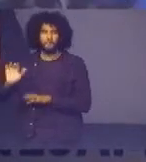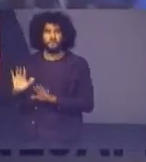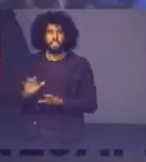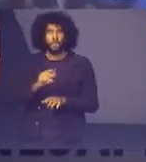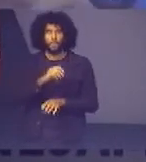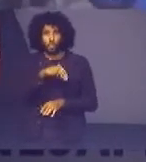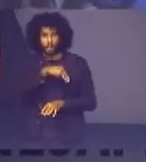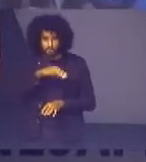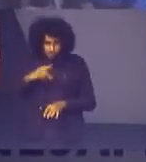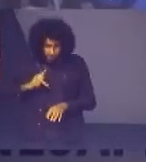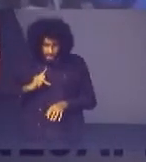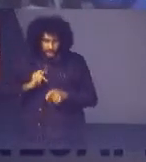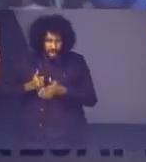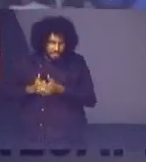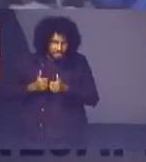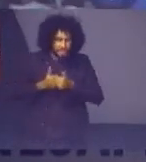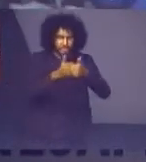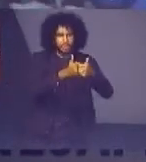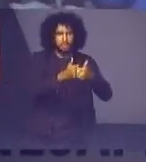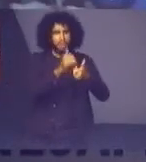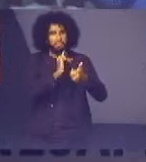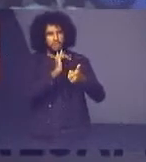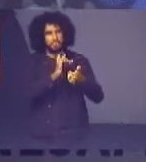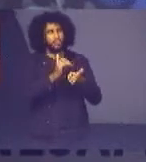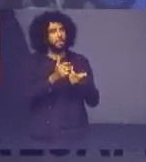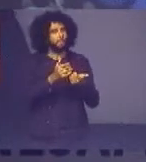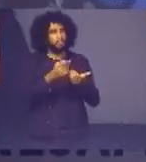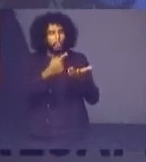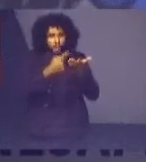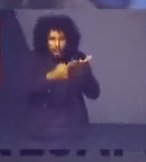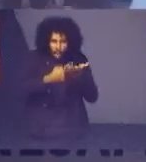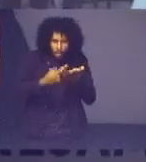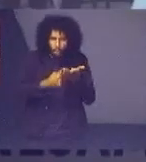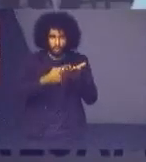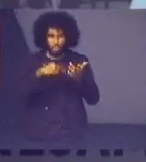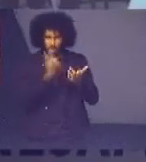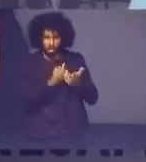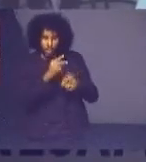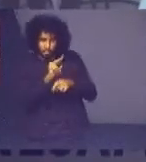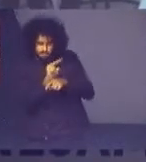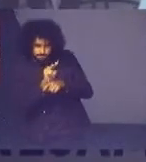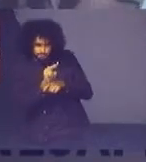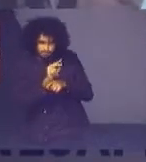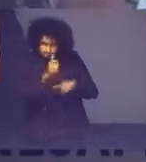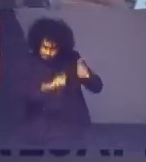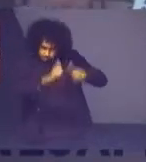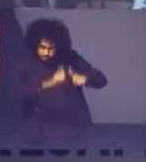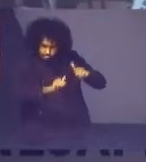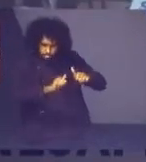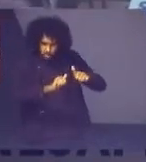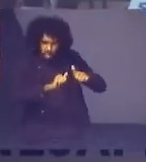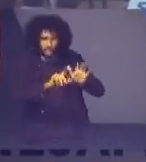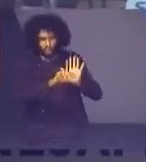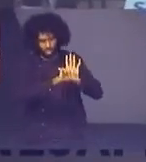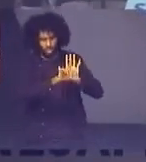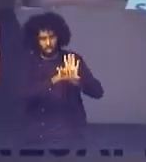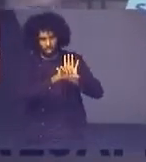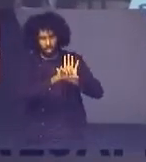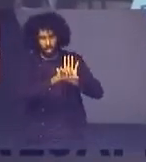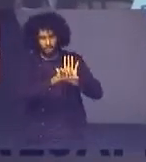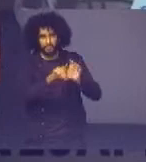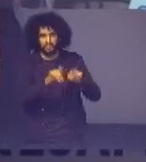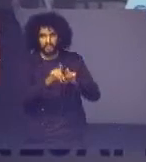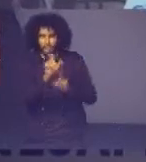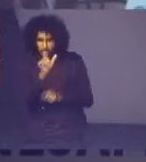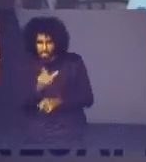acompanhar aqui, por exemplo, nesse setor os acordos, então a gente atua como fiscal da lei e atua em prol, por exemplo, do menor de